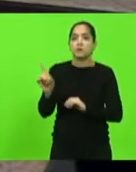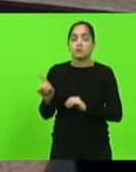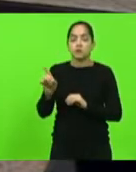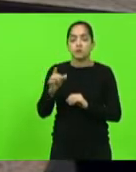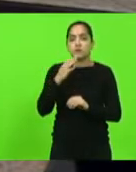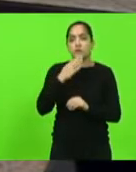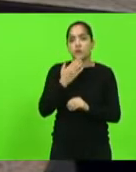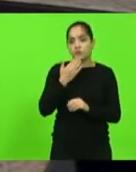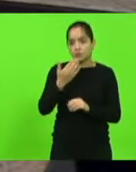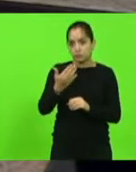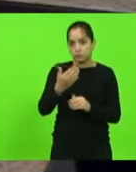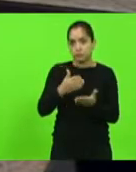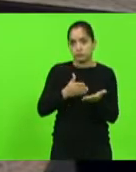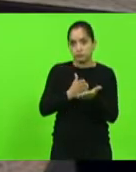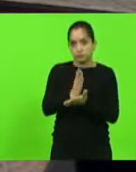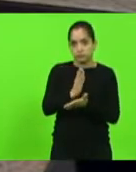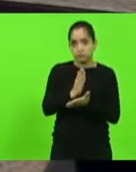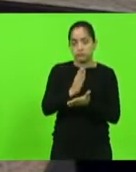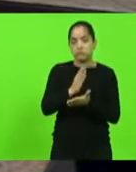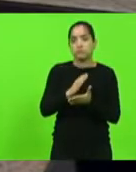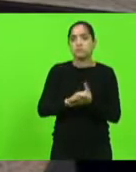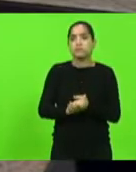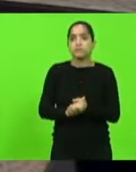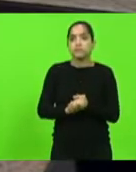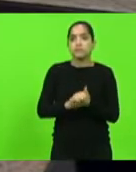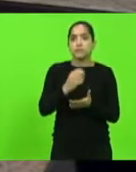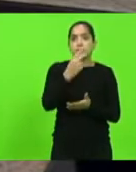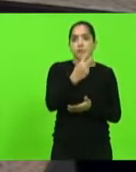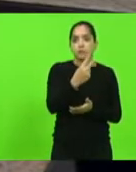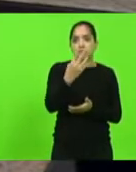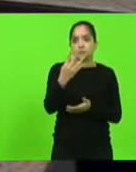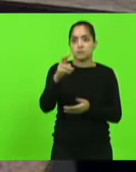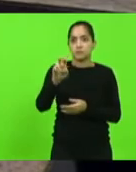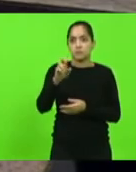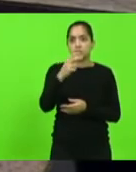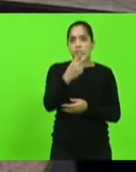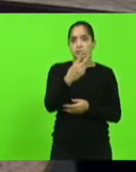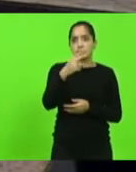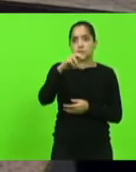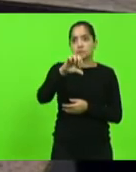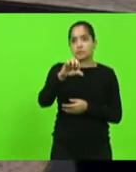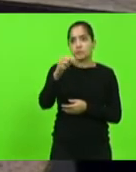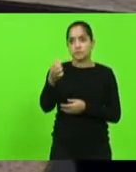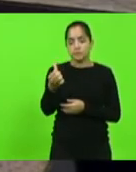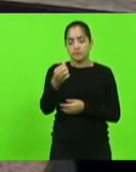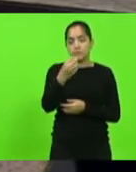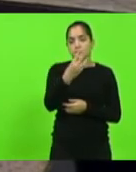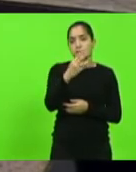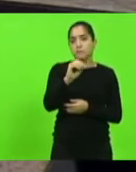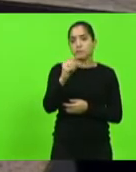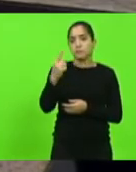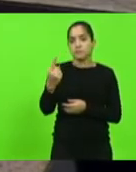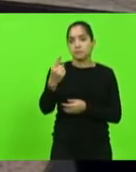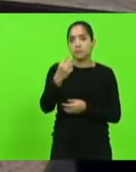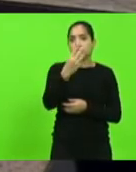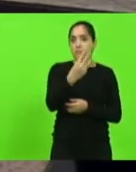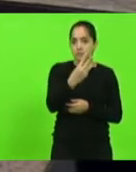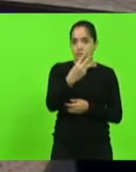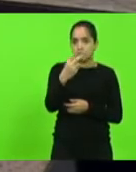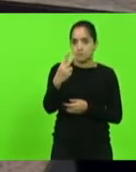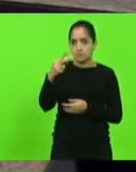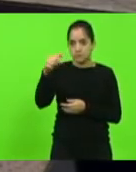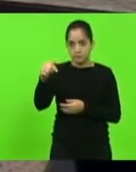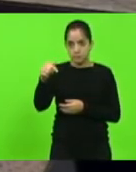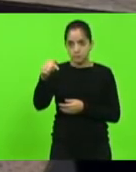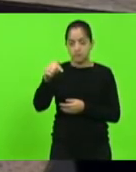redações finais exaradas aos projetos de lei nº 245, 296, 299, 301 e 327 de 2021.